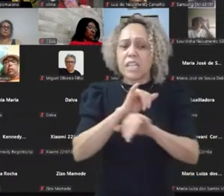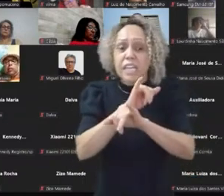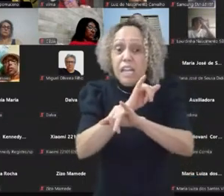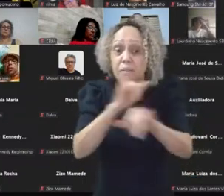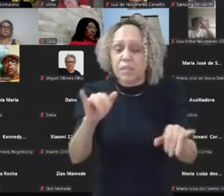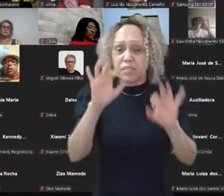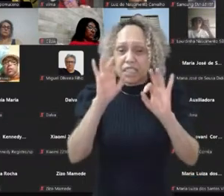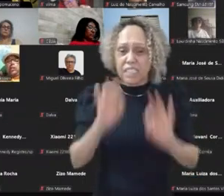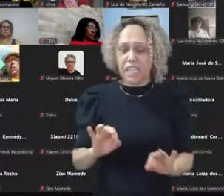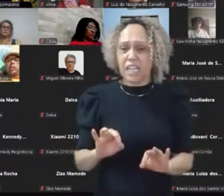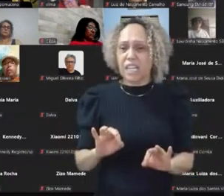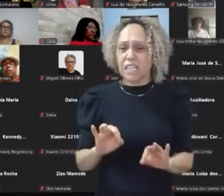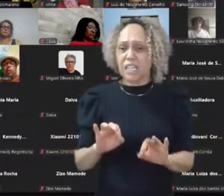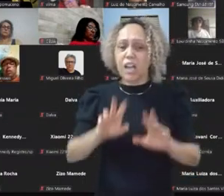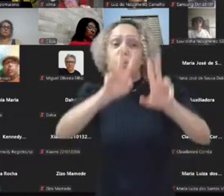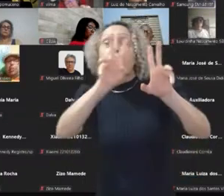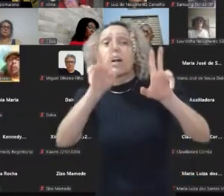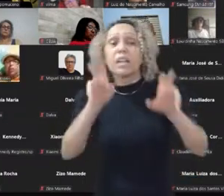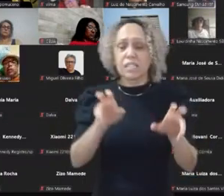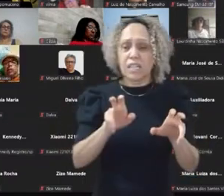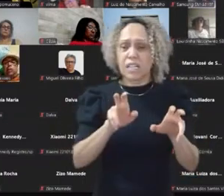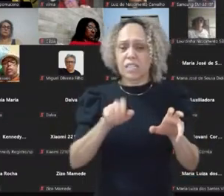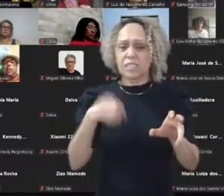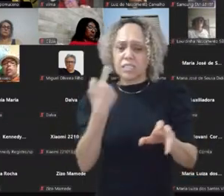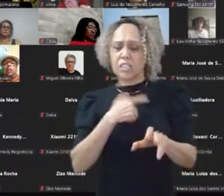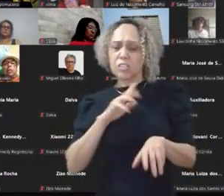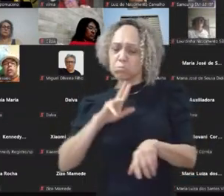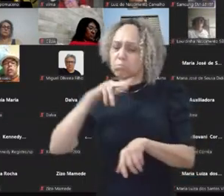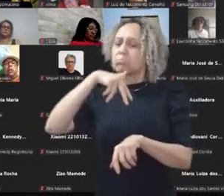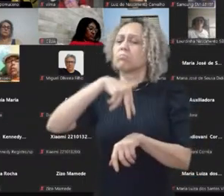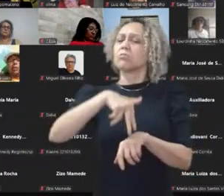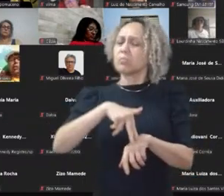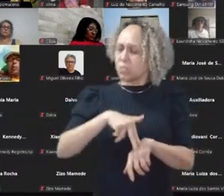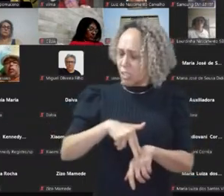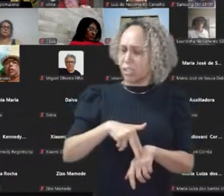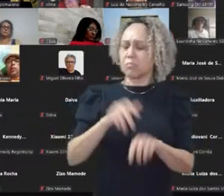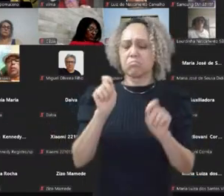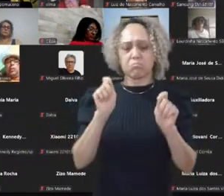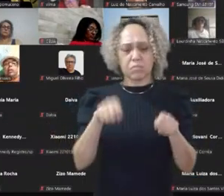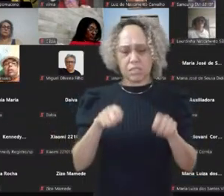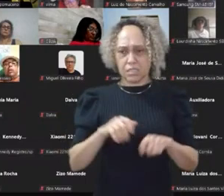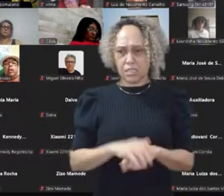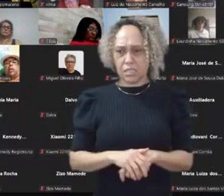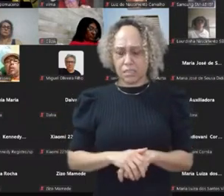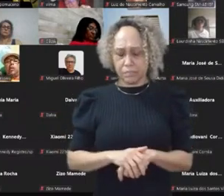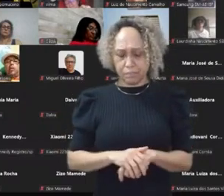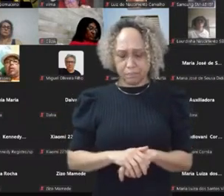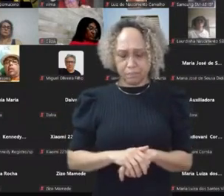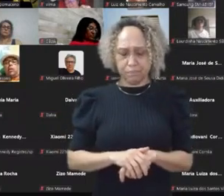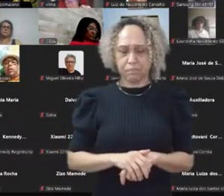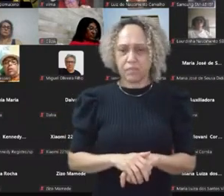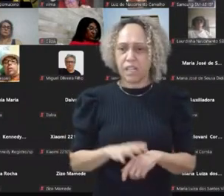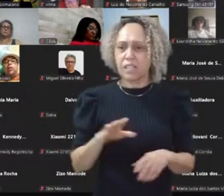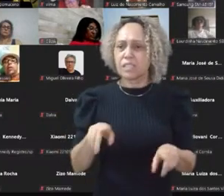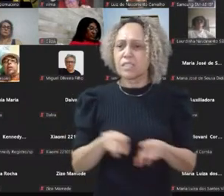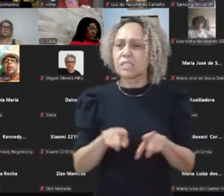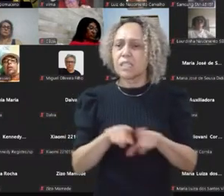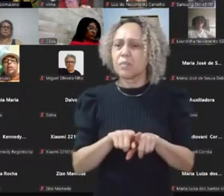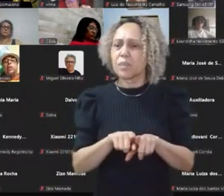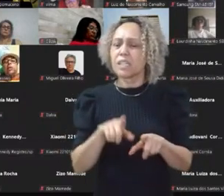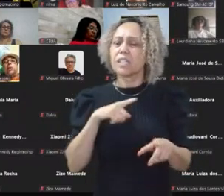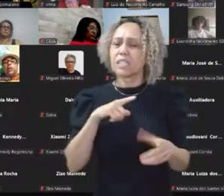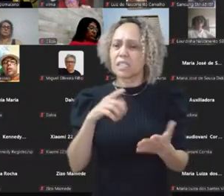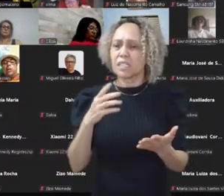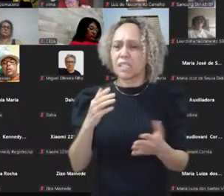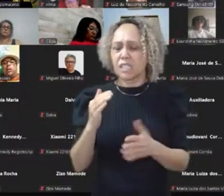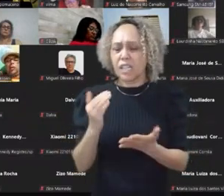posicionar. Então, acho que são palavras para a gente trabalhar. Para concluir, acho que tem algumas pistas para a gente seguir.